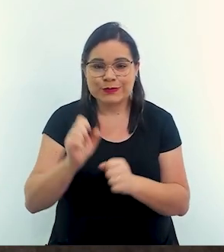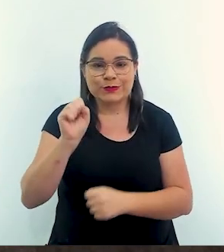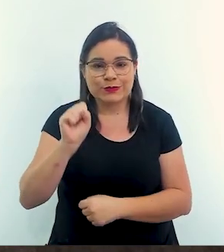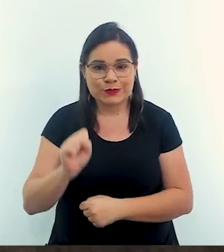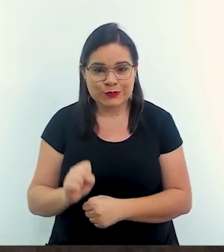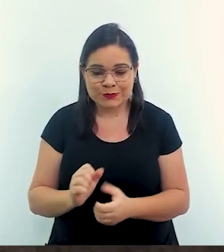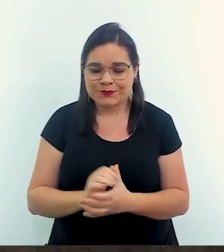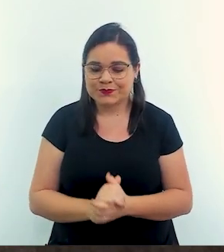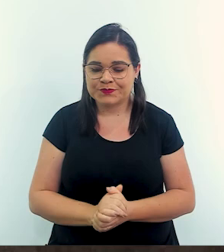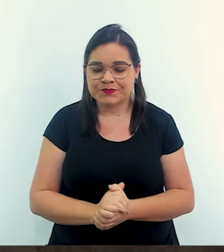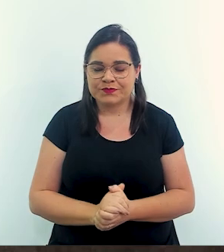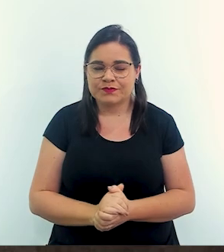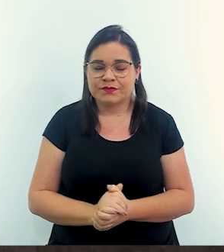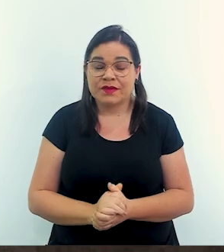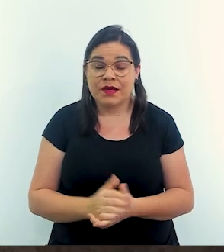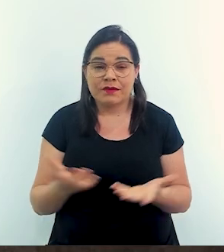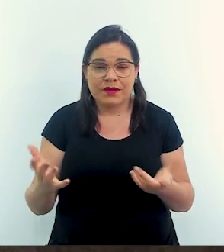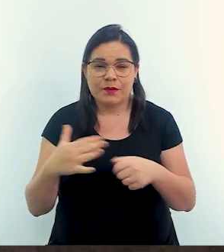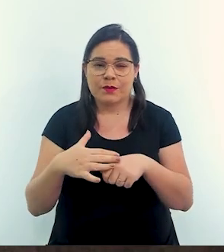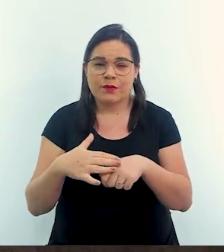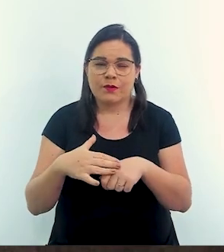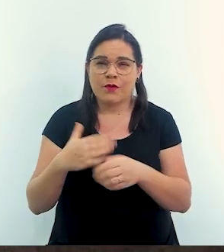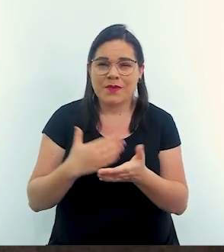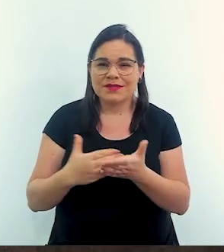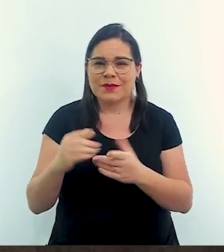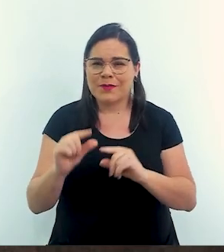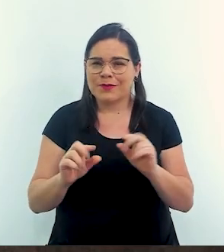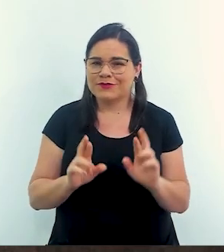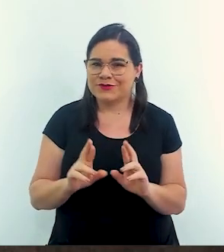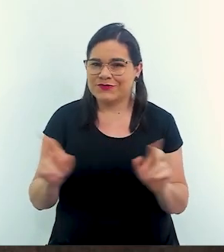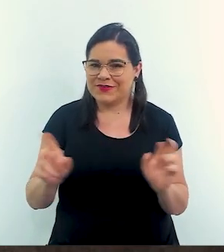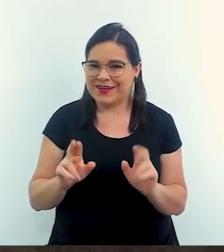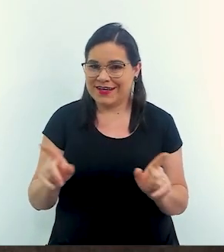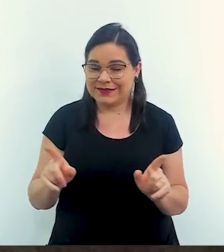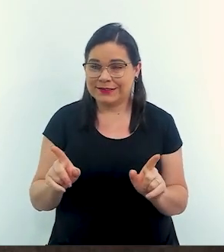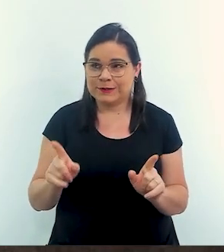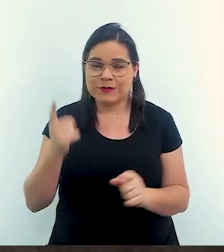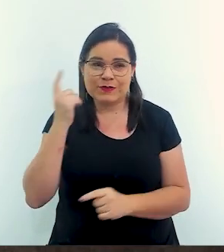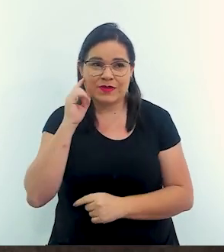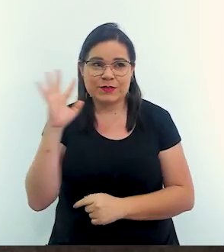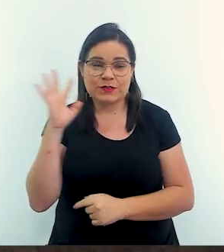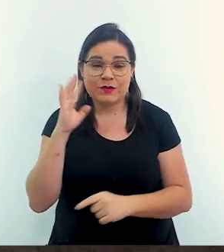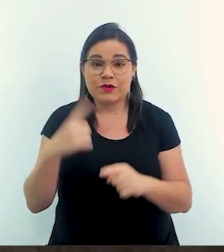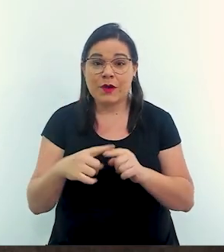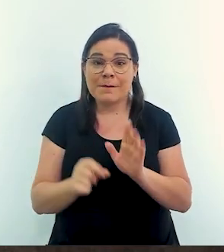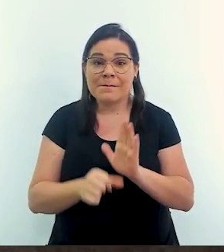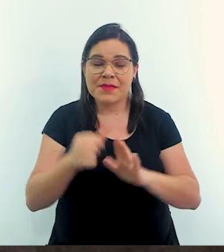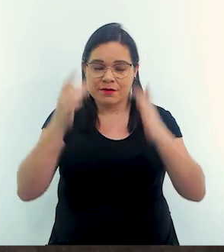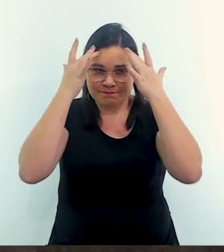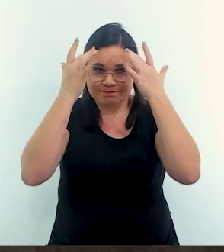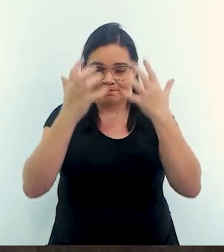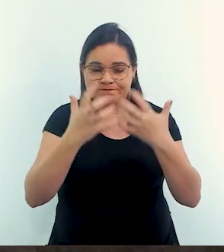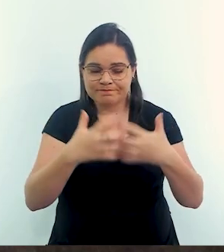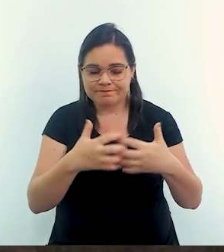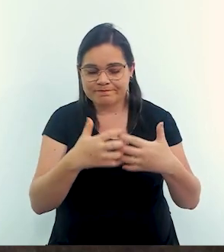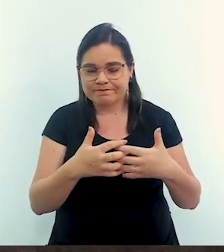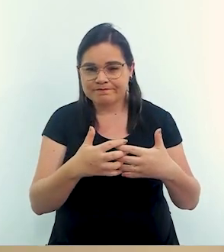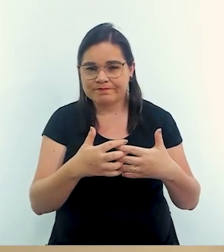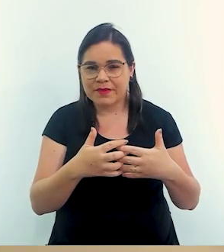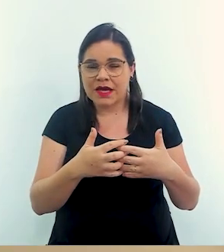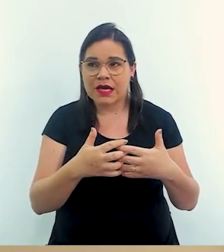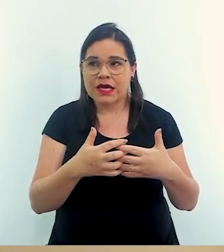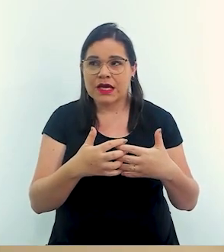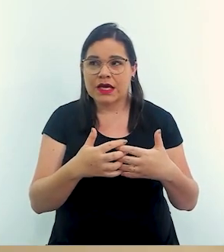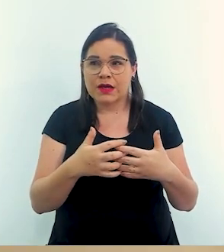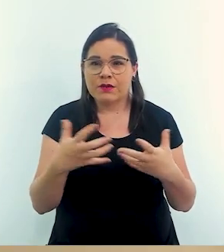né? E eu vou começar um pouco diferente do que eu imaginava, que eu quero que a nossa primeira reflexão seja sobre por que que